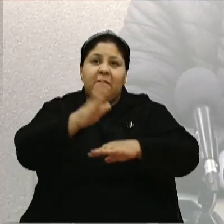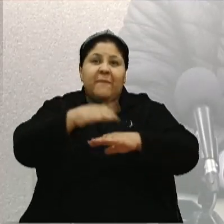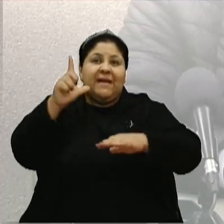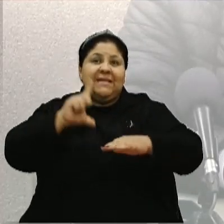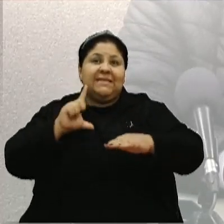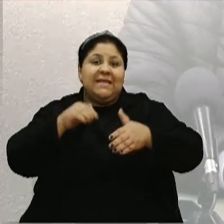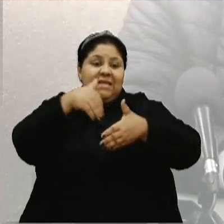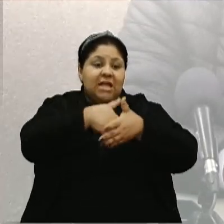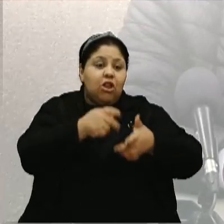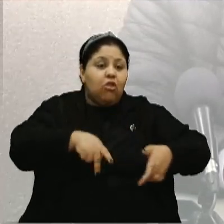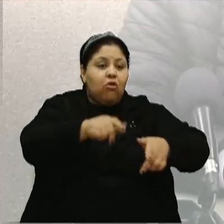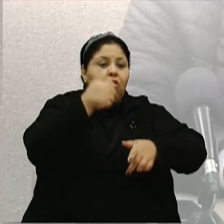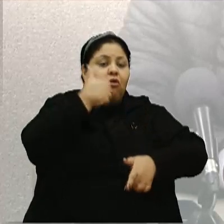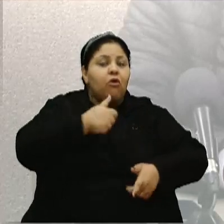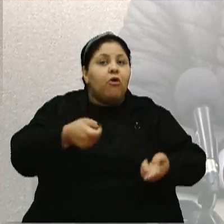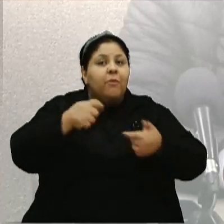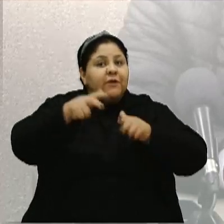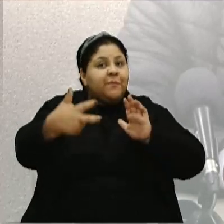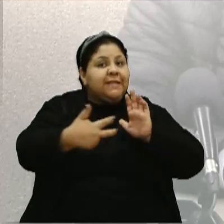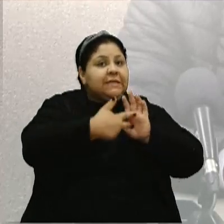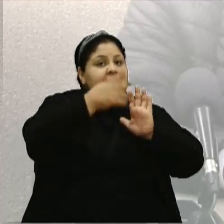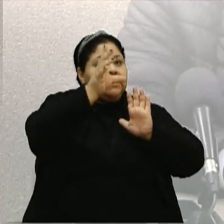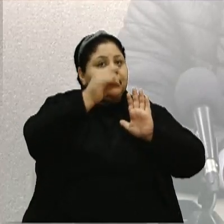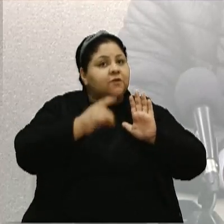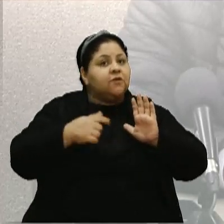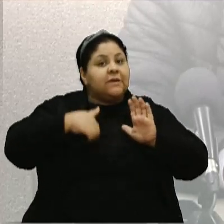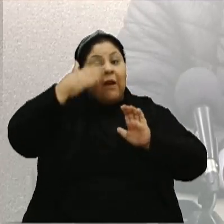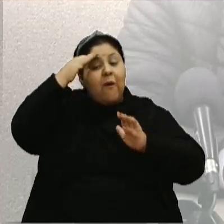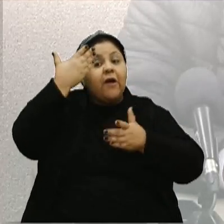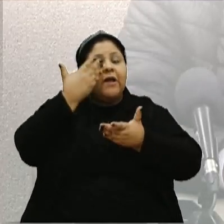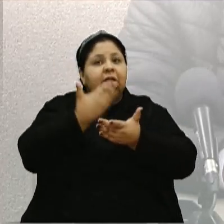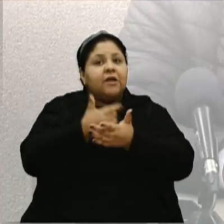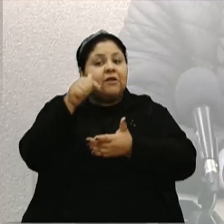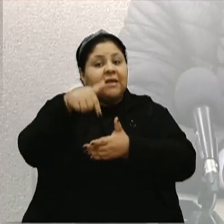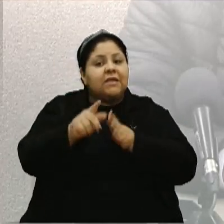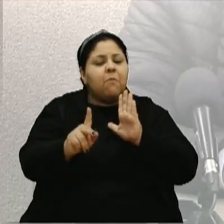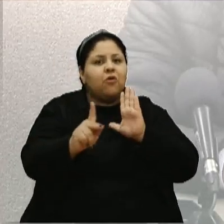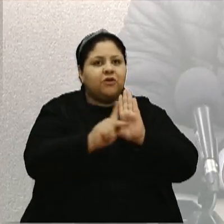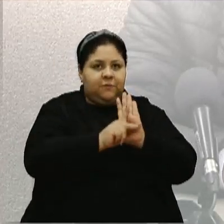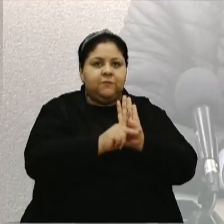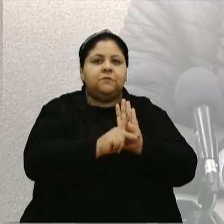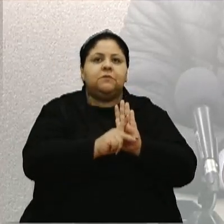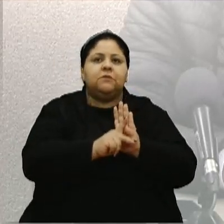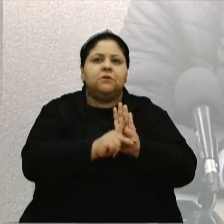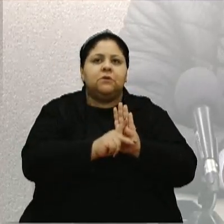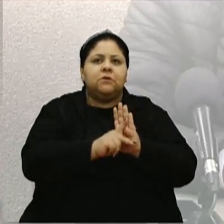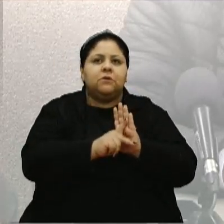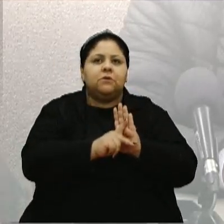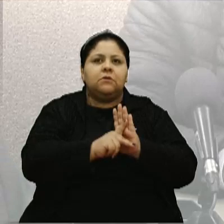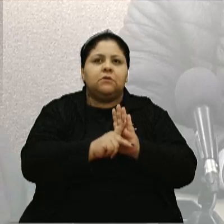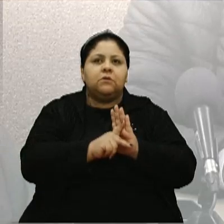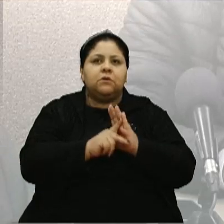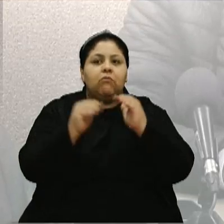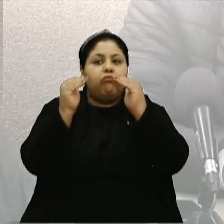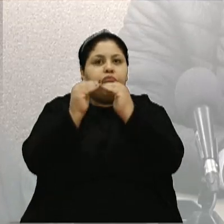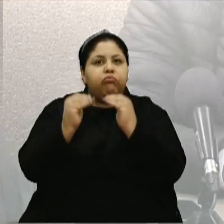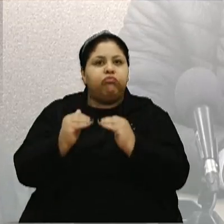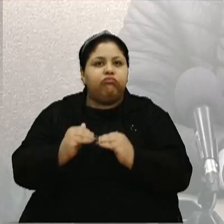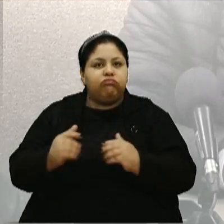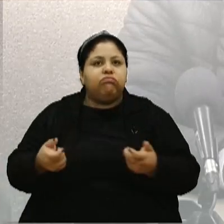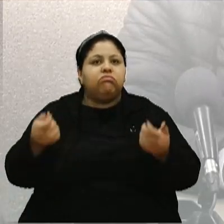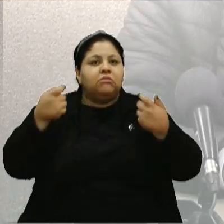feminina, necessita de uma atenção especial. E eu acredito que este projeto vem ao encontro desta